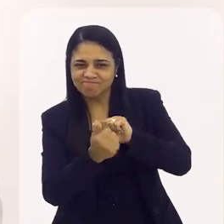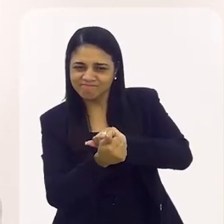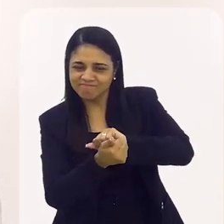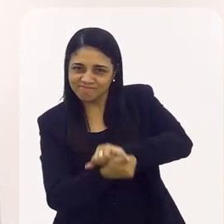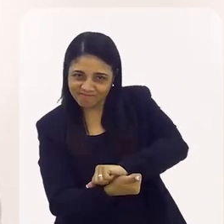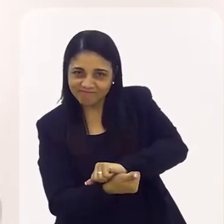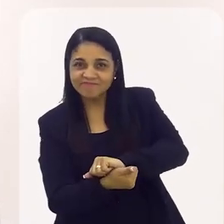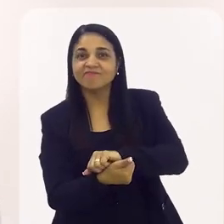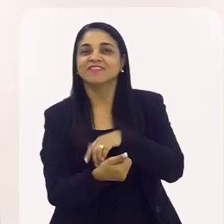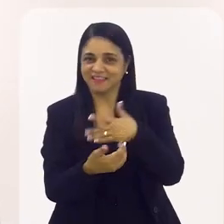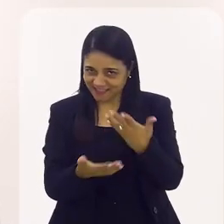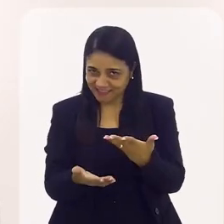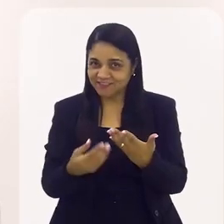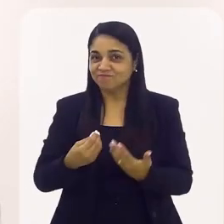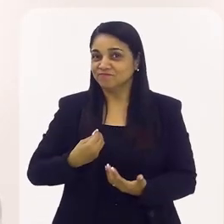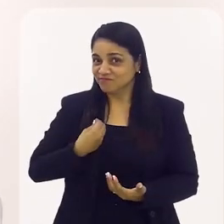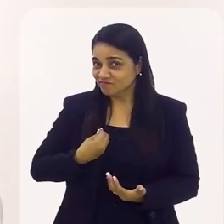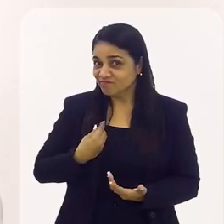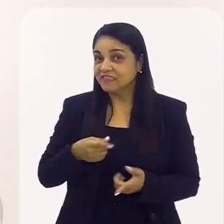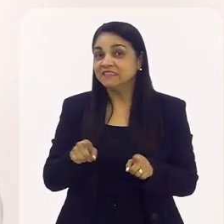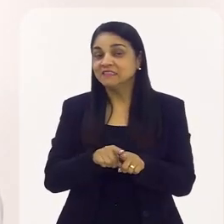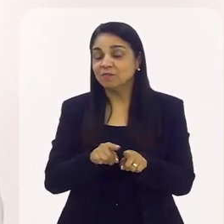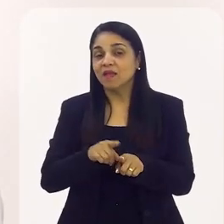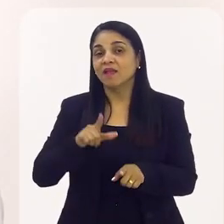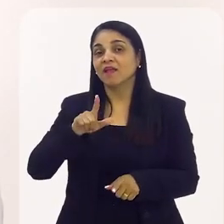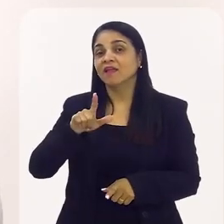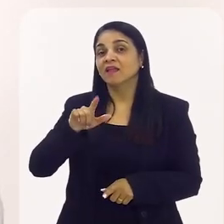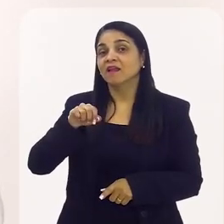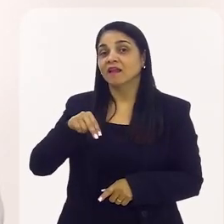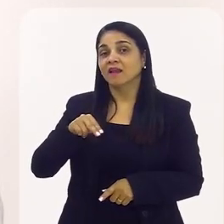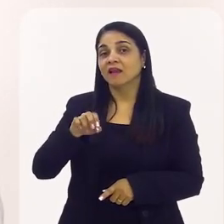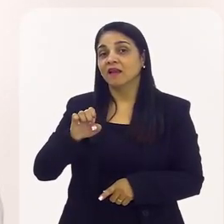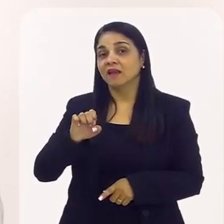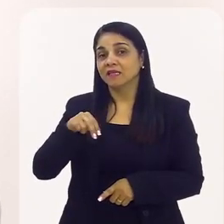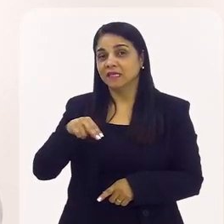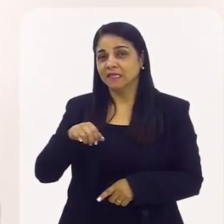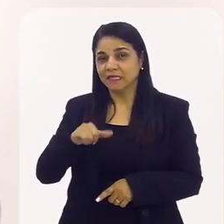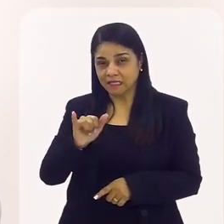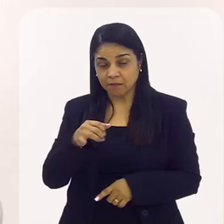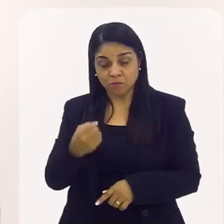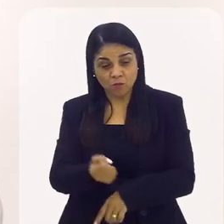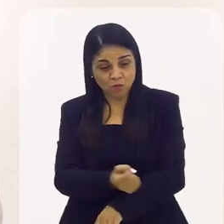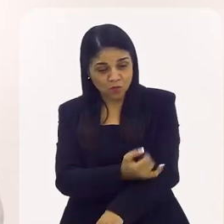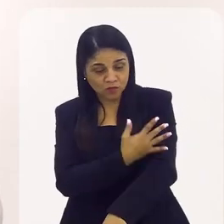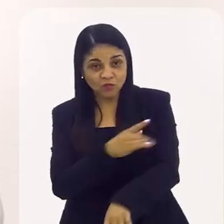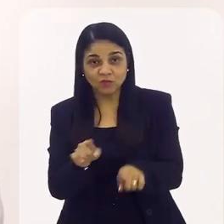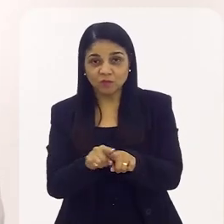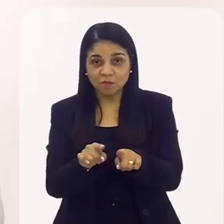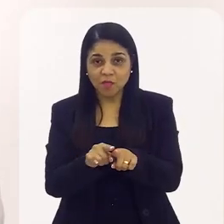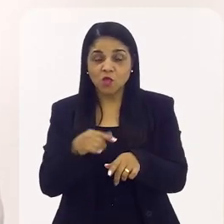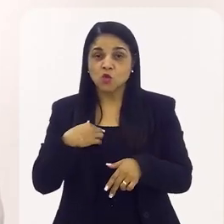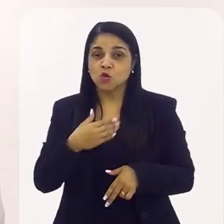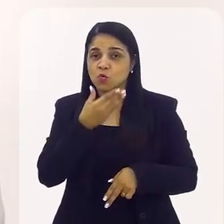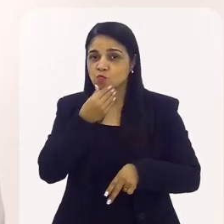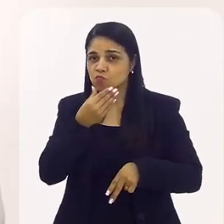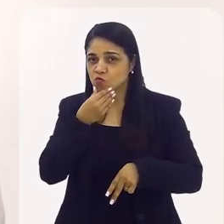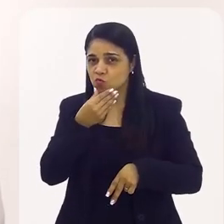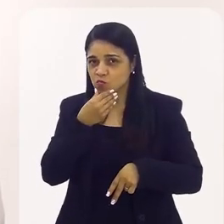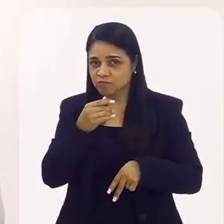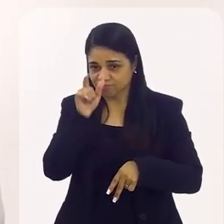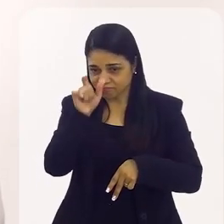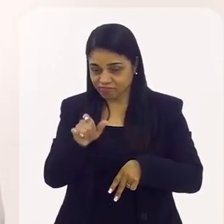que tem. Mas teve uma outra coisa também da Leni que me emocionou. Foi o jovem que chegou lá com a tornozeleira